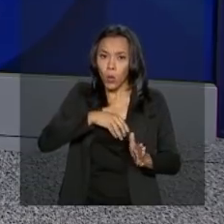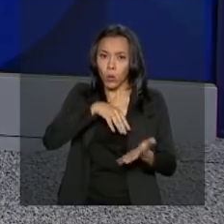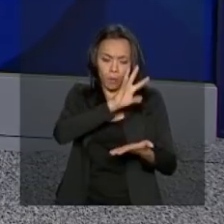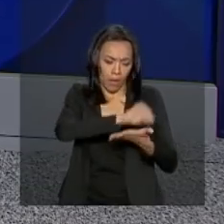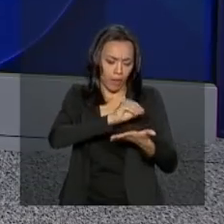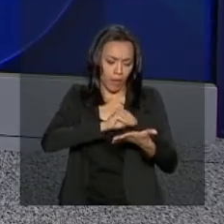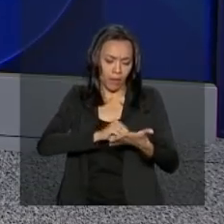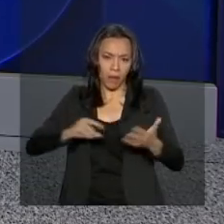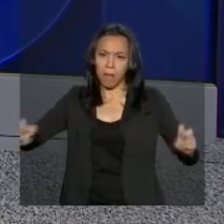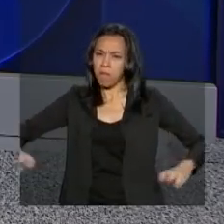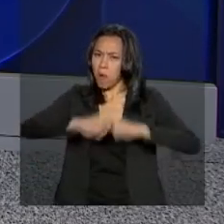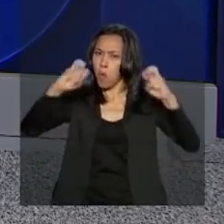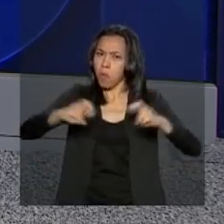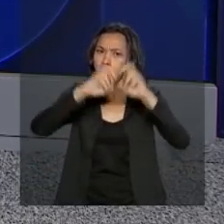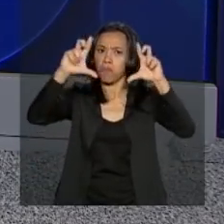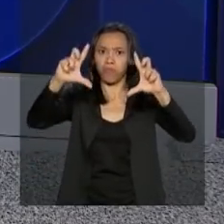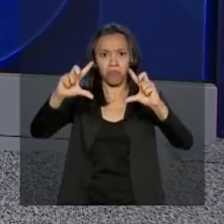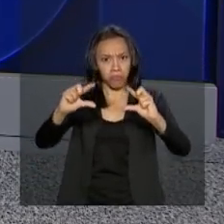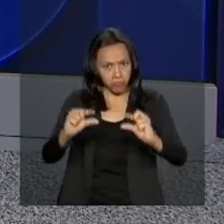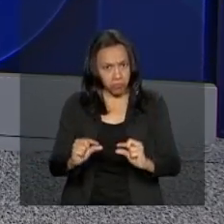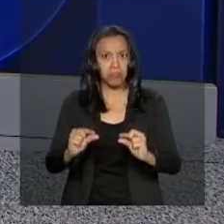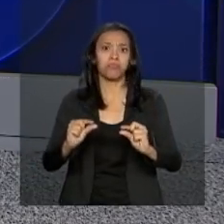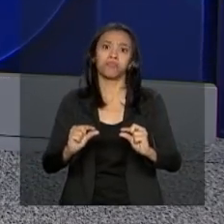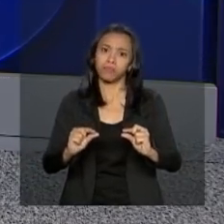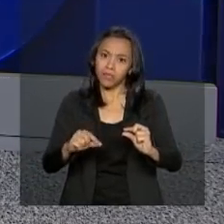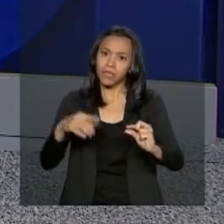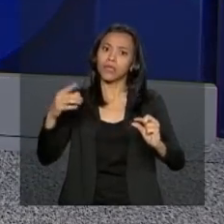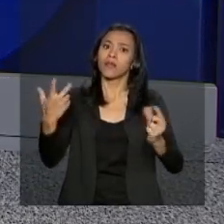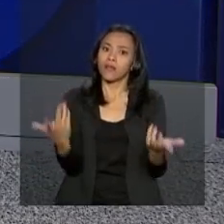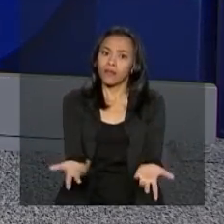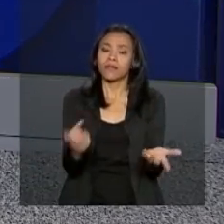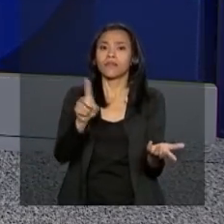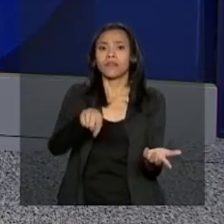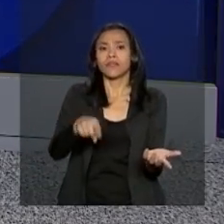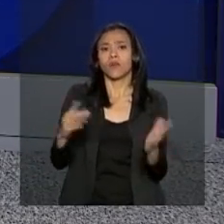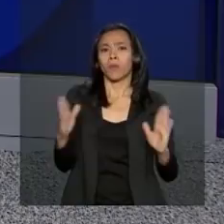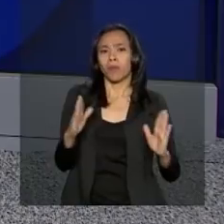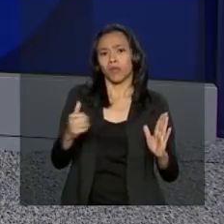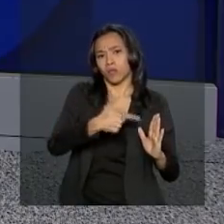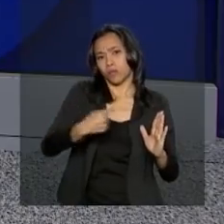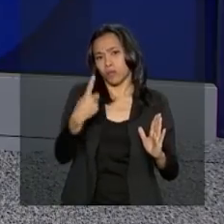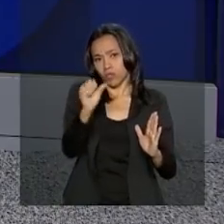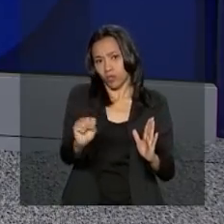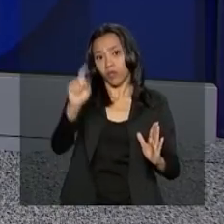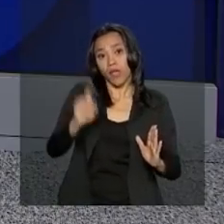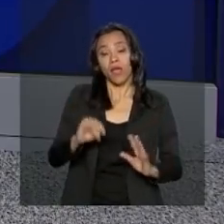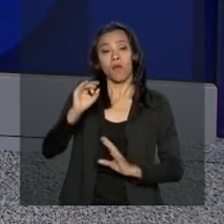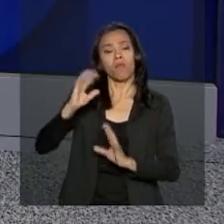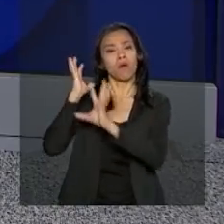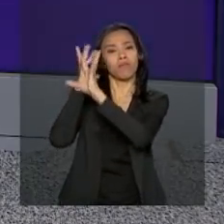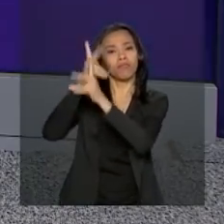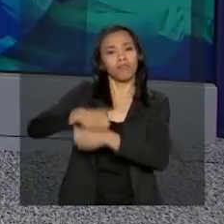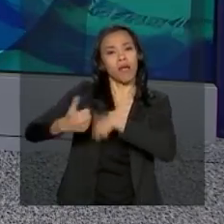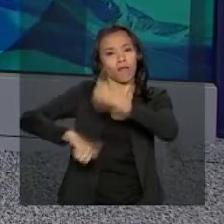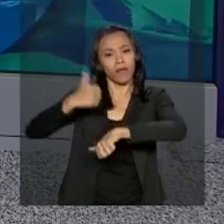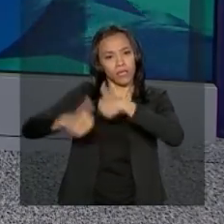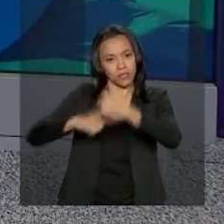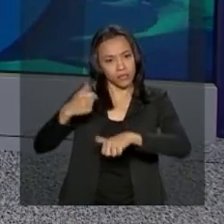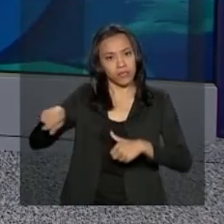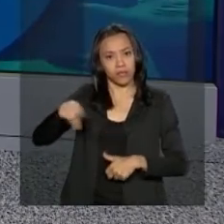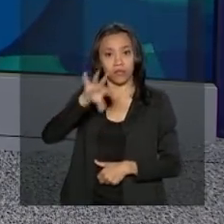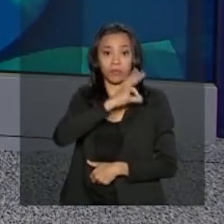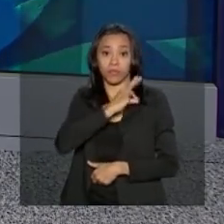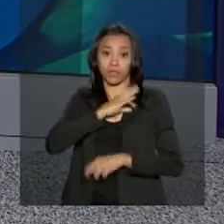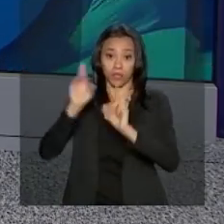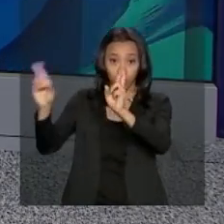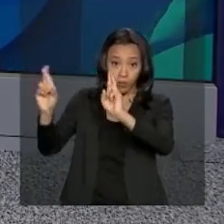nas estradas federais. Isso mesmo com um dia mais de feriado em 2018. Balanço da Operação Rodovida aponta redução de mais